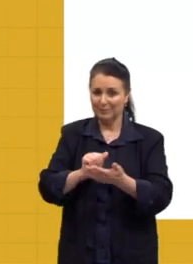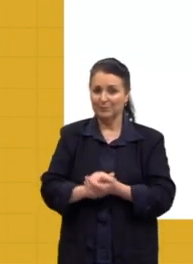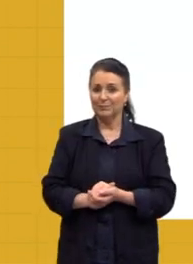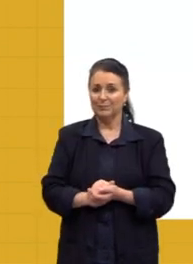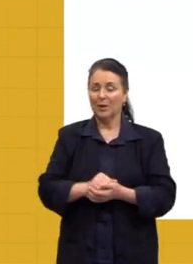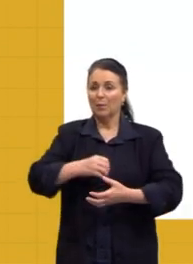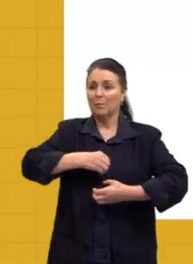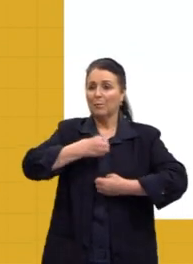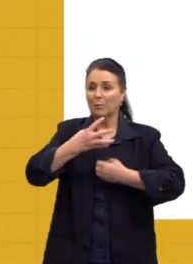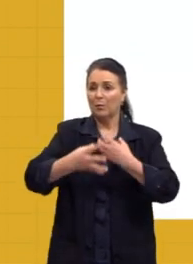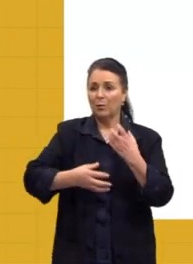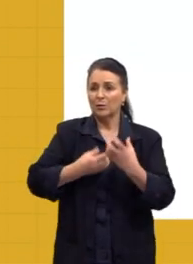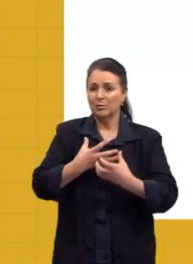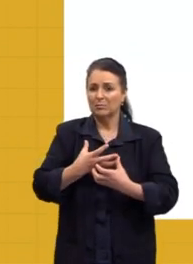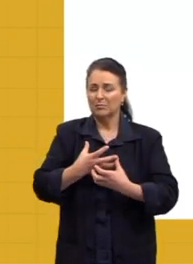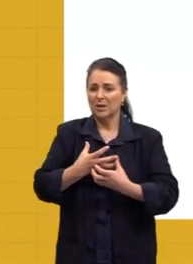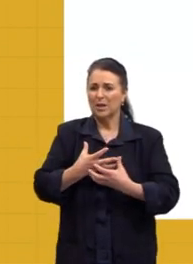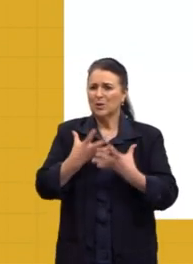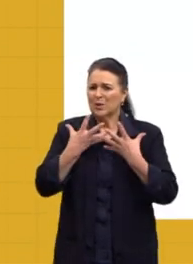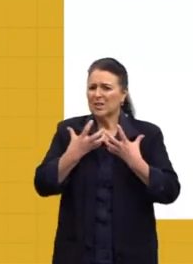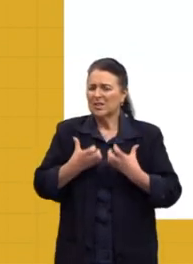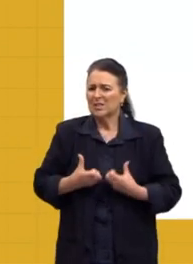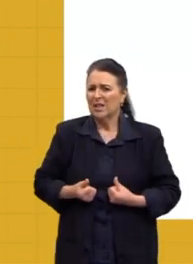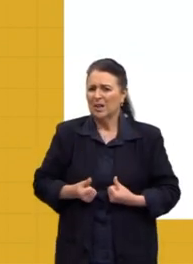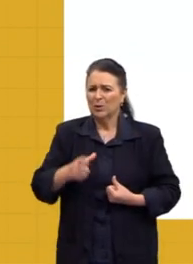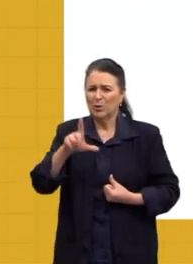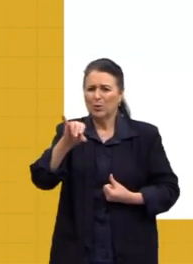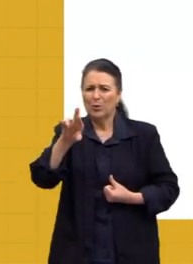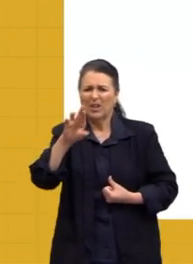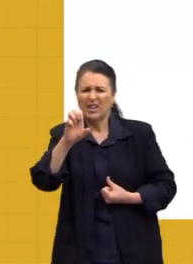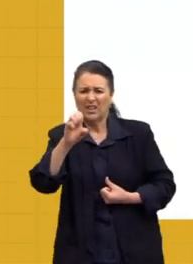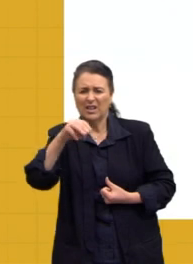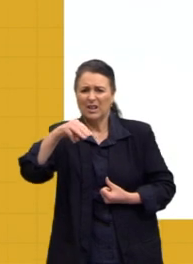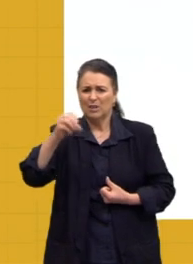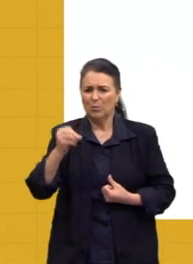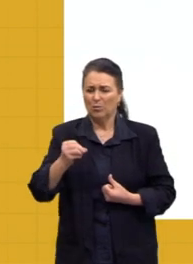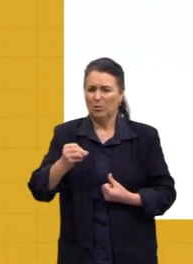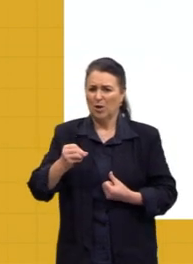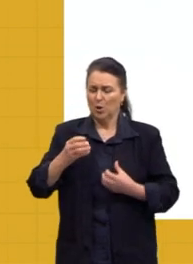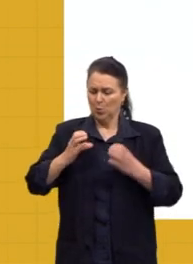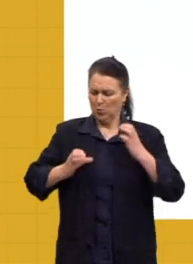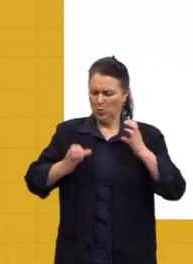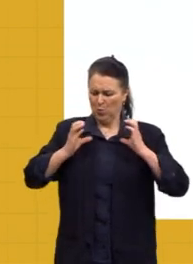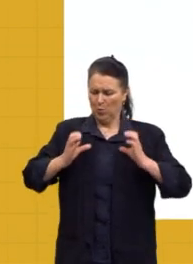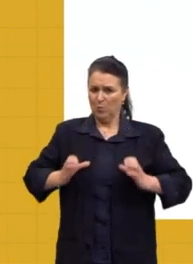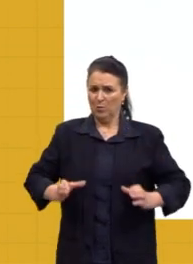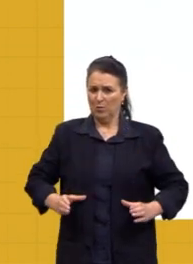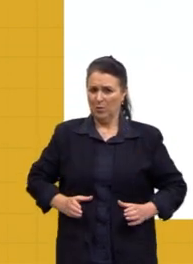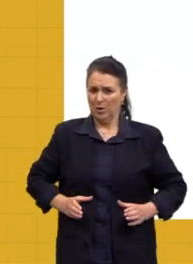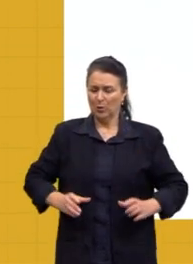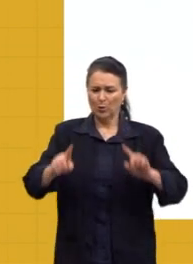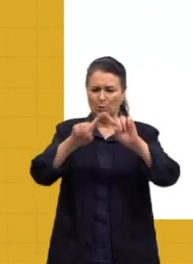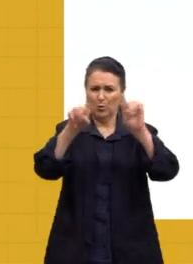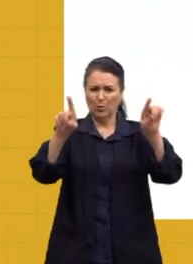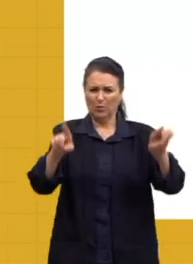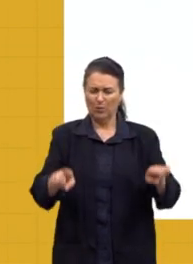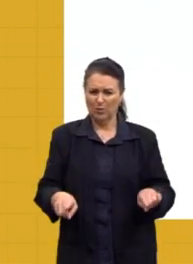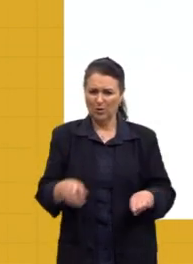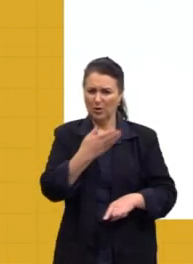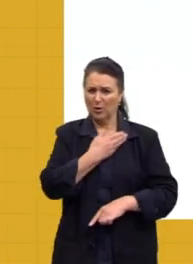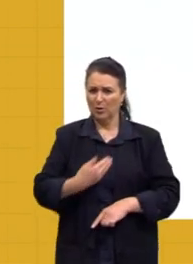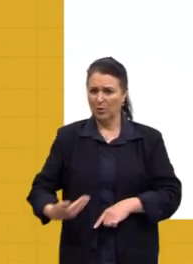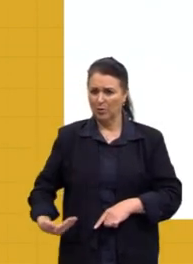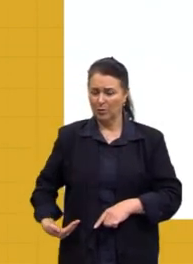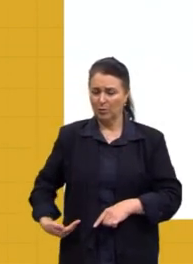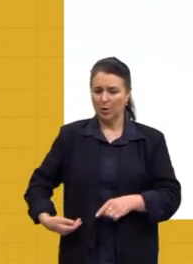Poética. Estou farta do lirismo comedido, do lirismo bem comportado, do lirismo funcionário público, com livro de